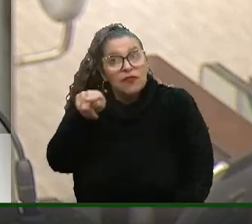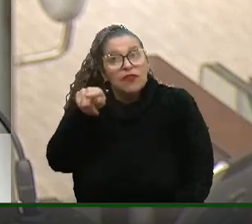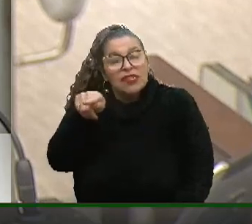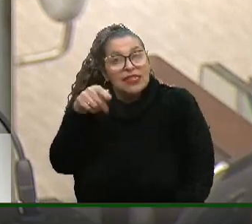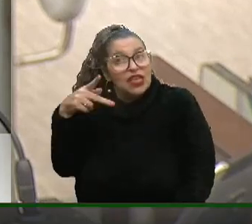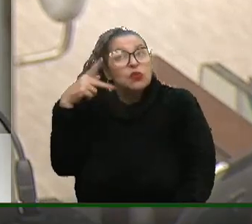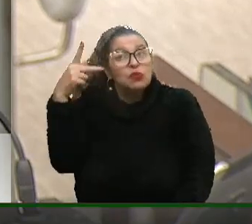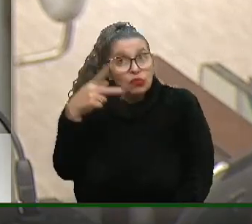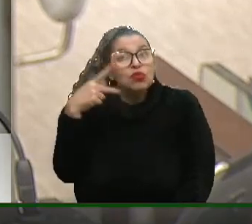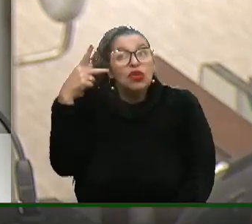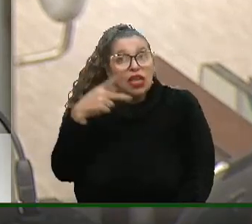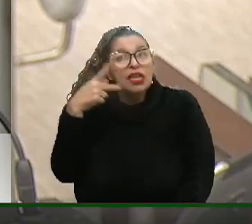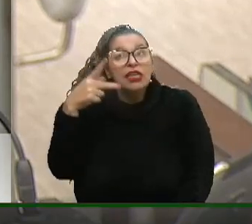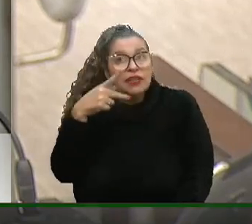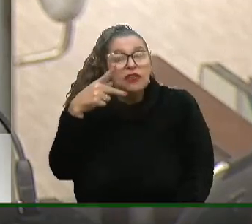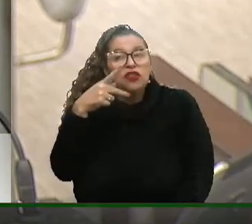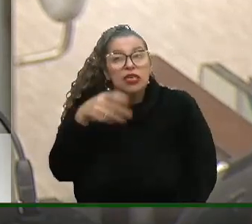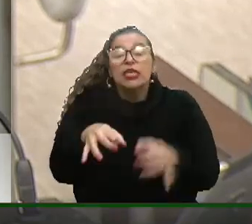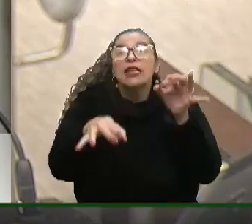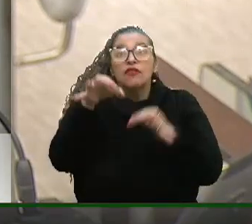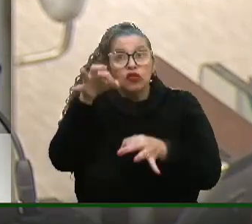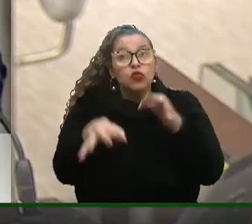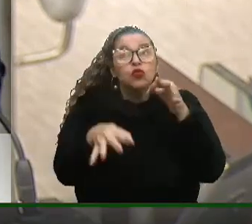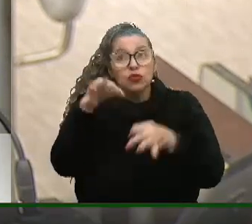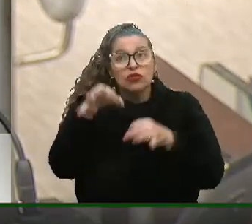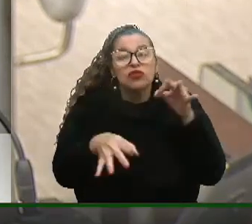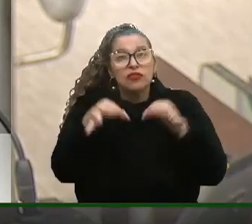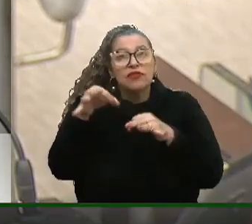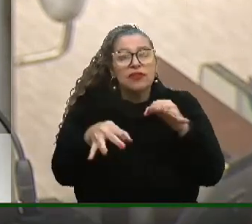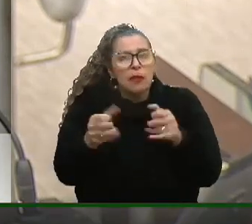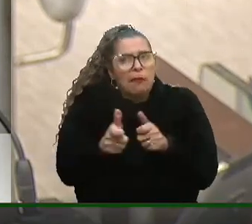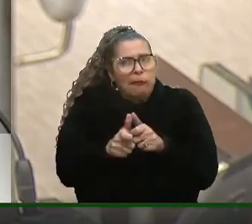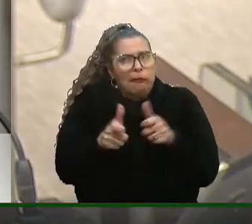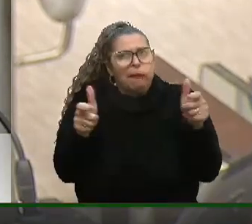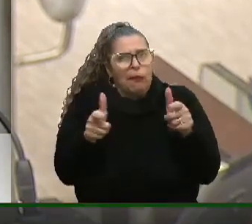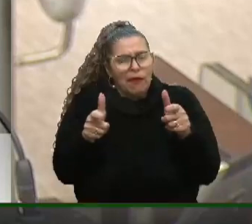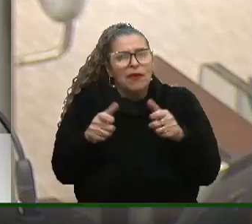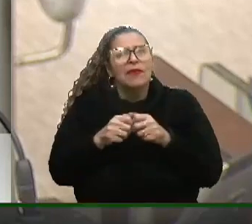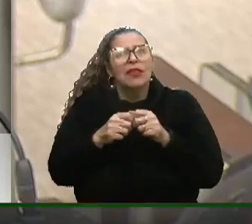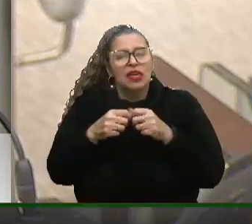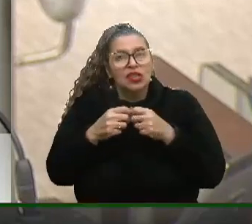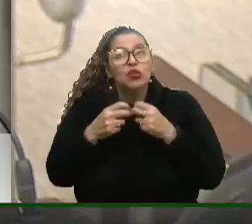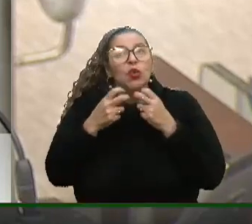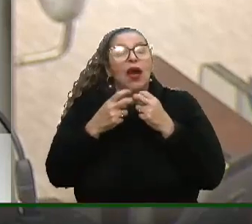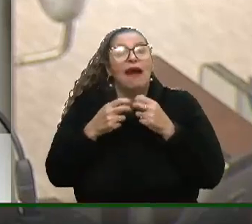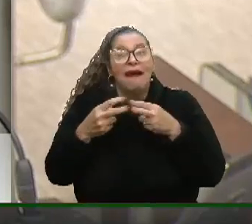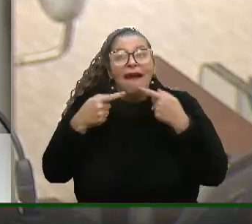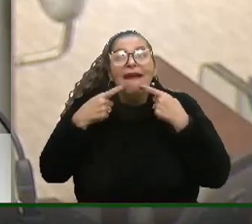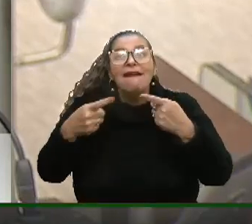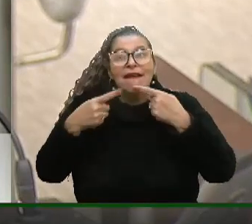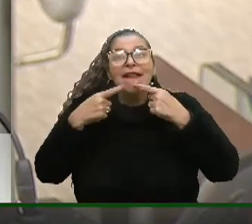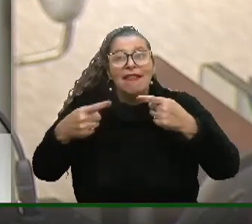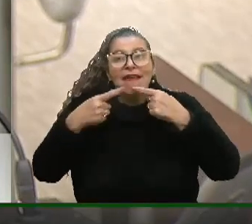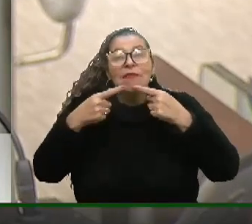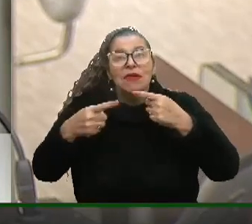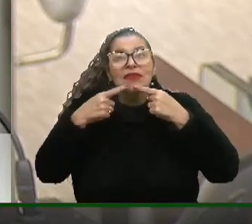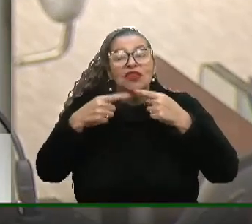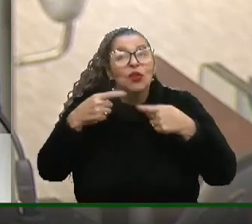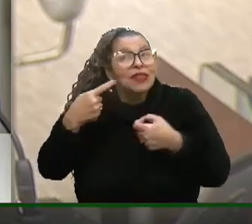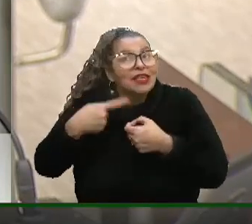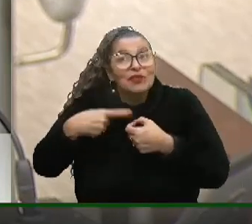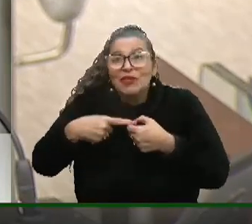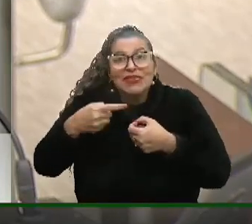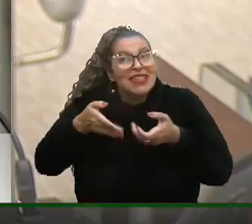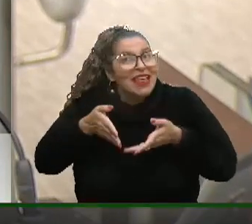faz política e isso deve justificar a estrondosa vaia que V. Exª recebeu na sua cidade